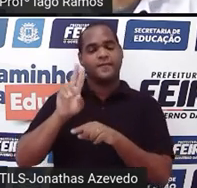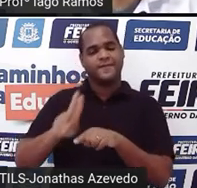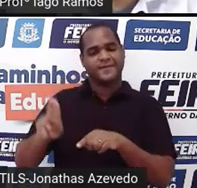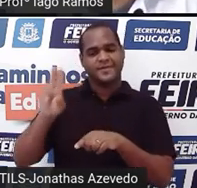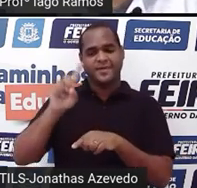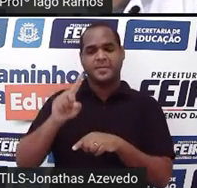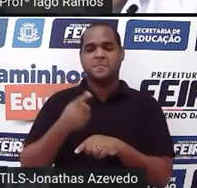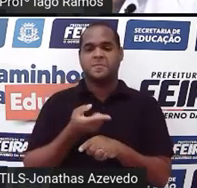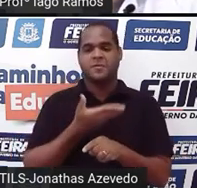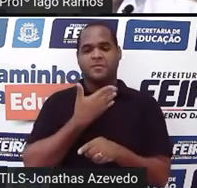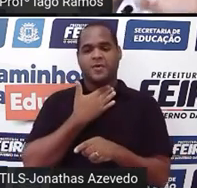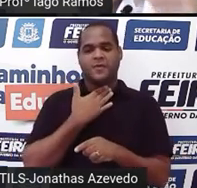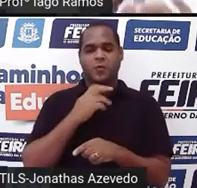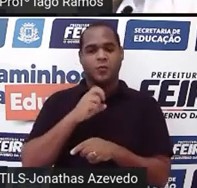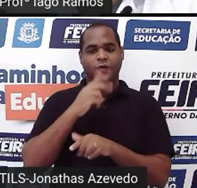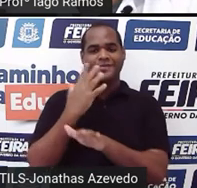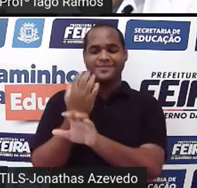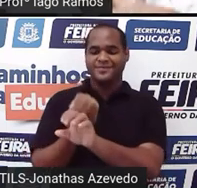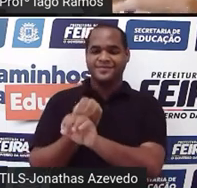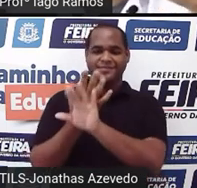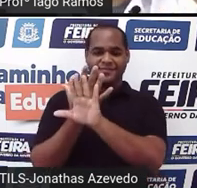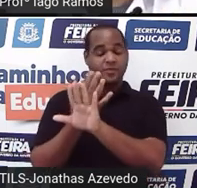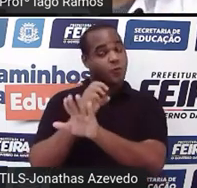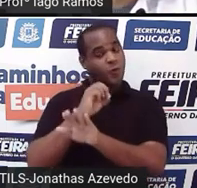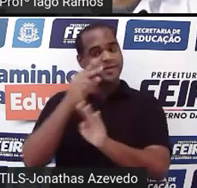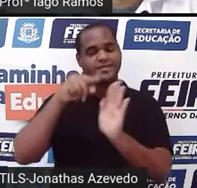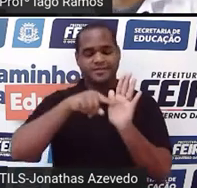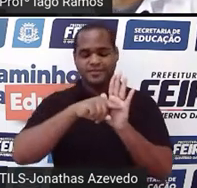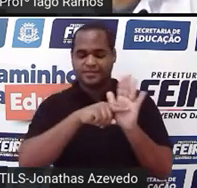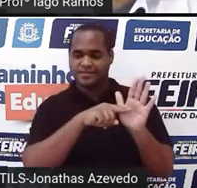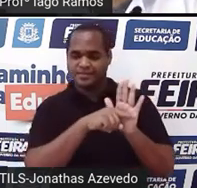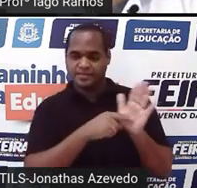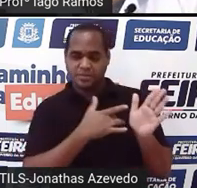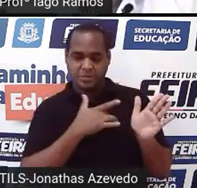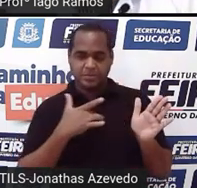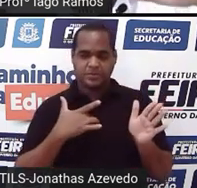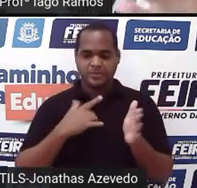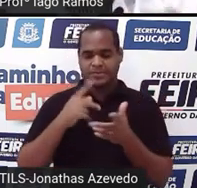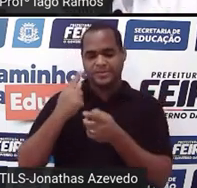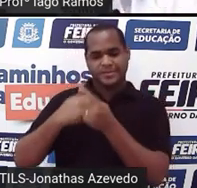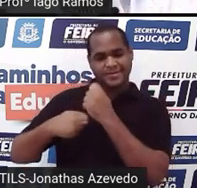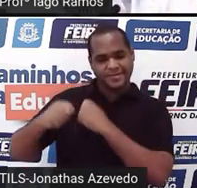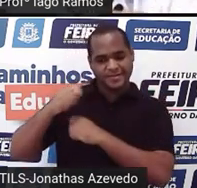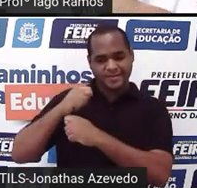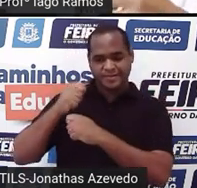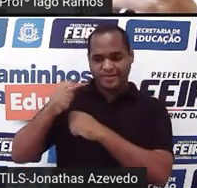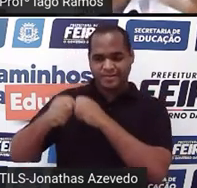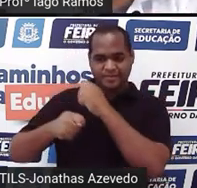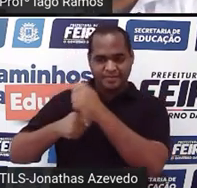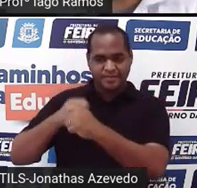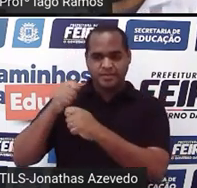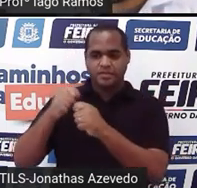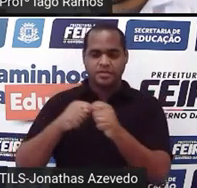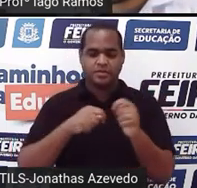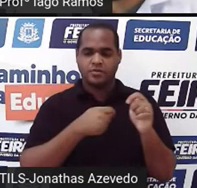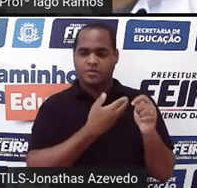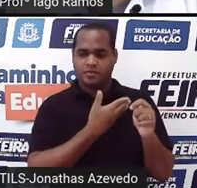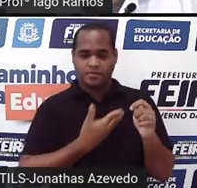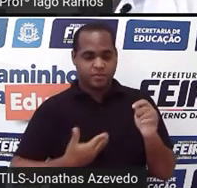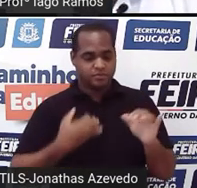de voz ou vídeo, depois pesquisa sobre saúde, transações financeiras, pesquisas em site de governo,